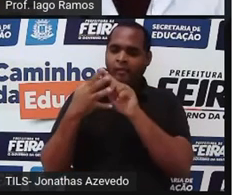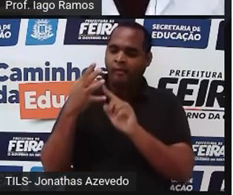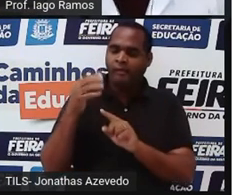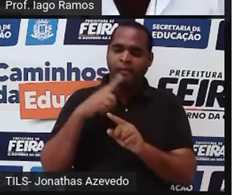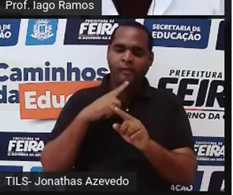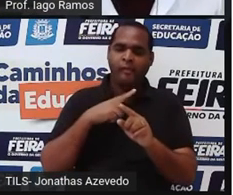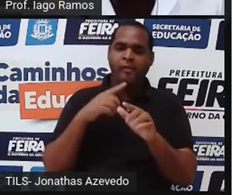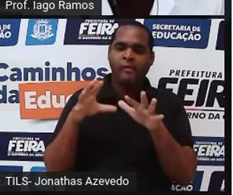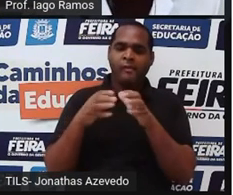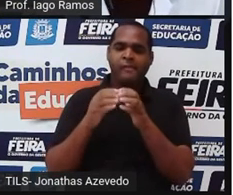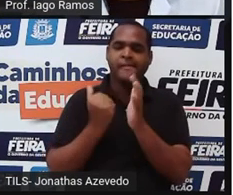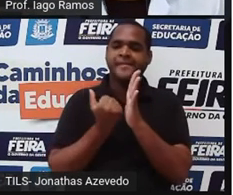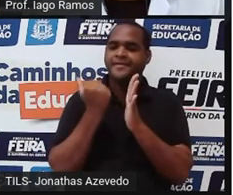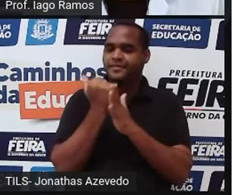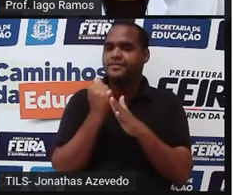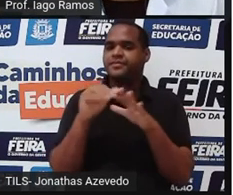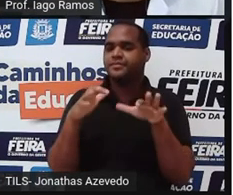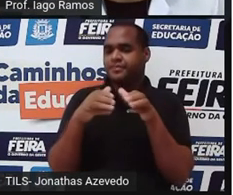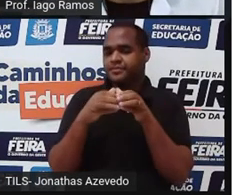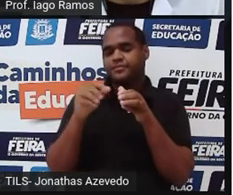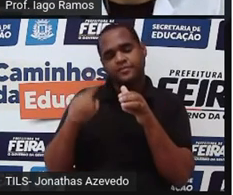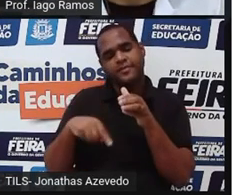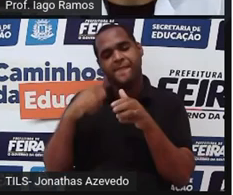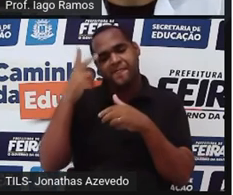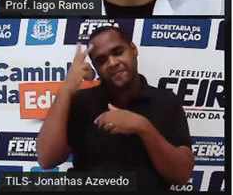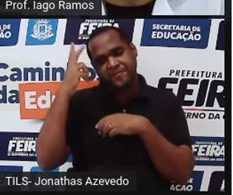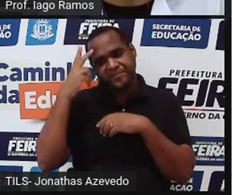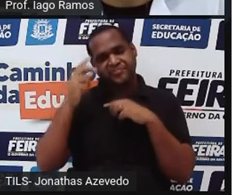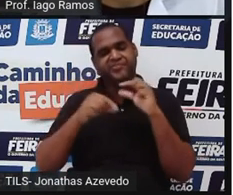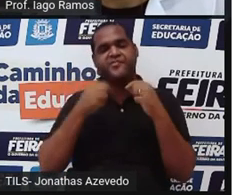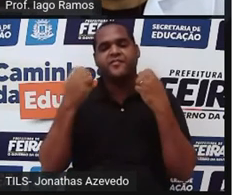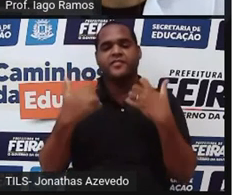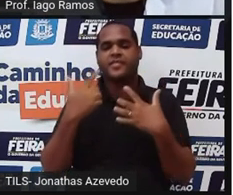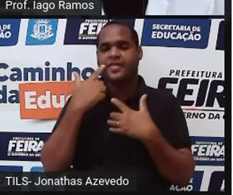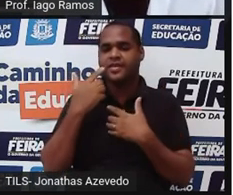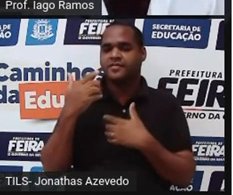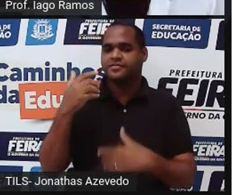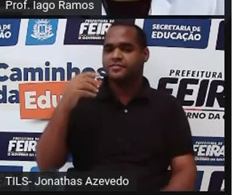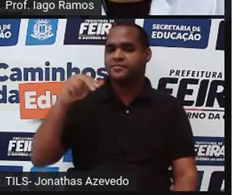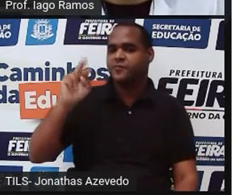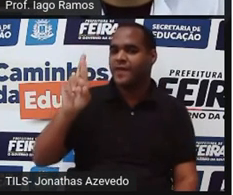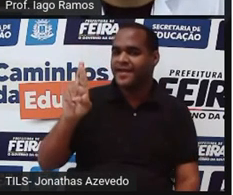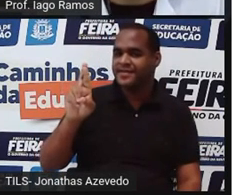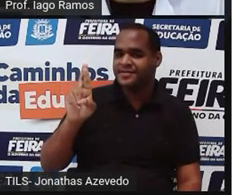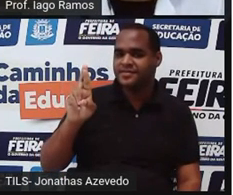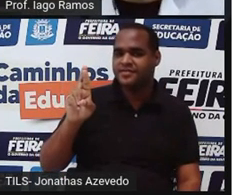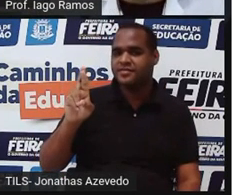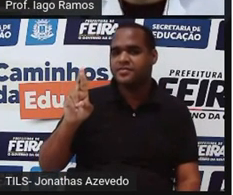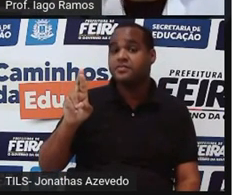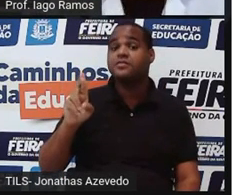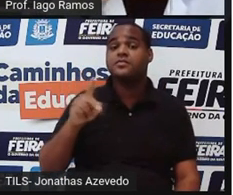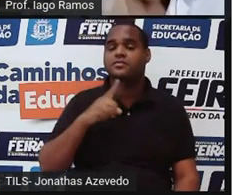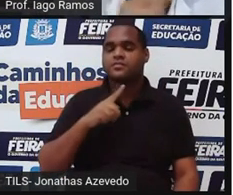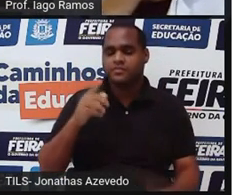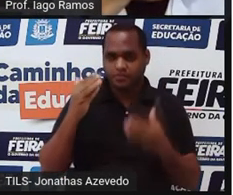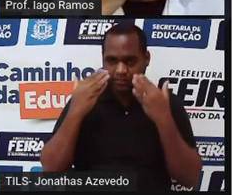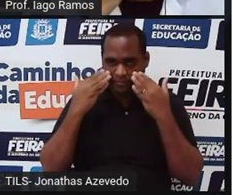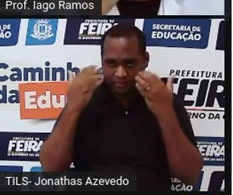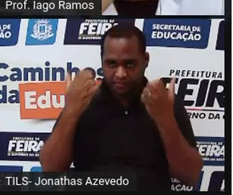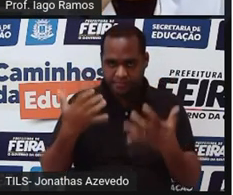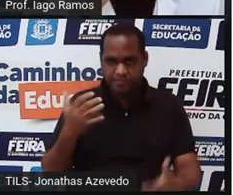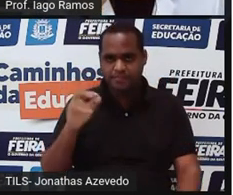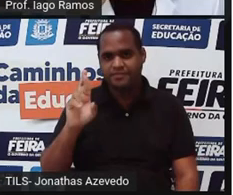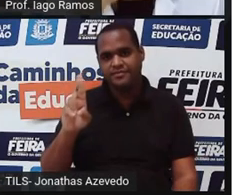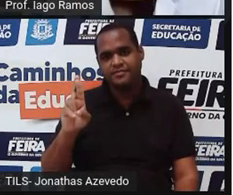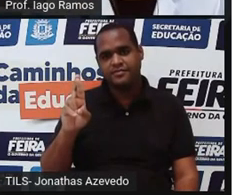maior que é o conjunto dos números reais e aquele símbolo ali que parece a letra R é o símbolo que representa os